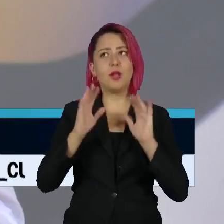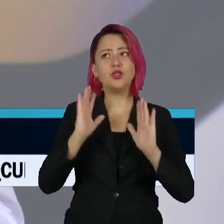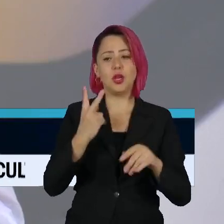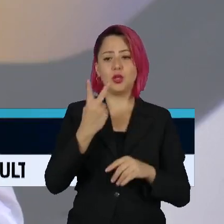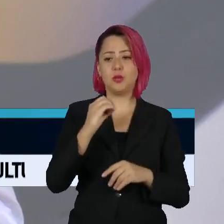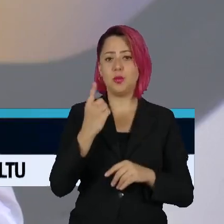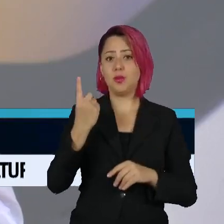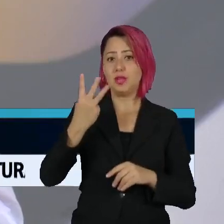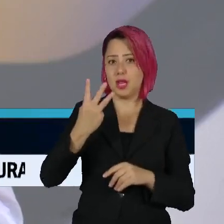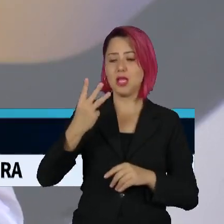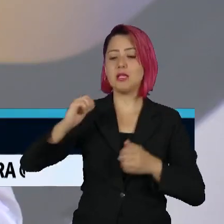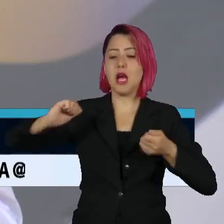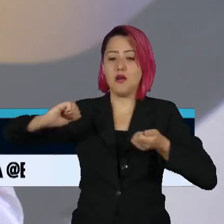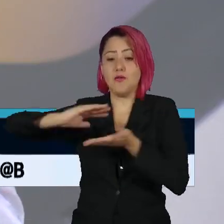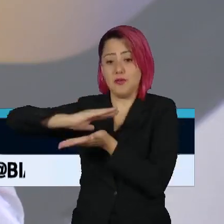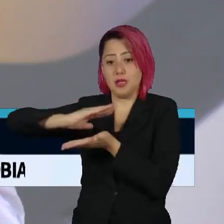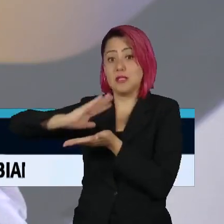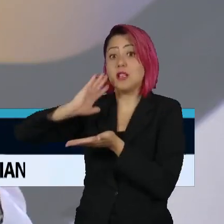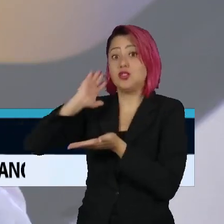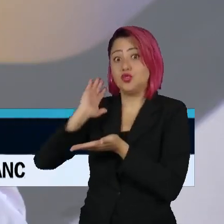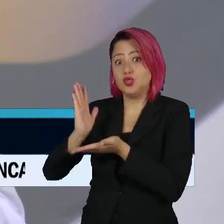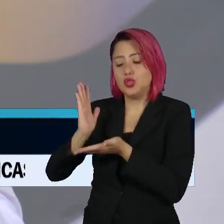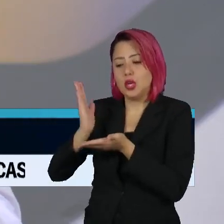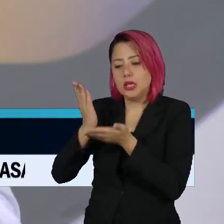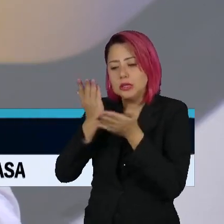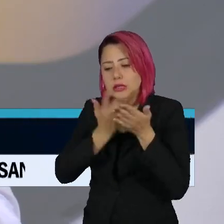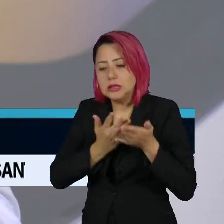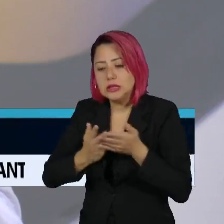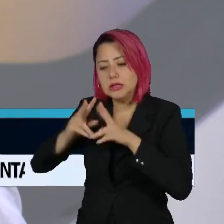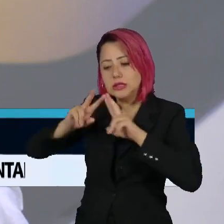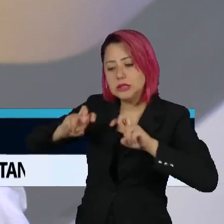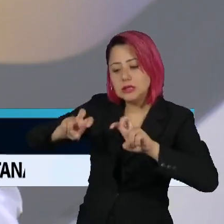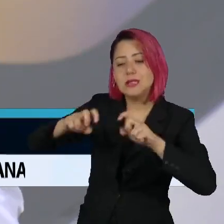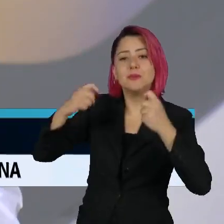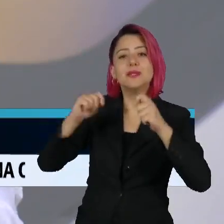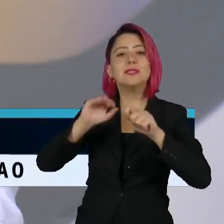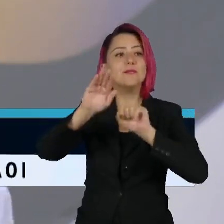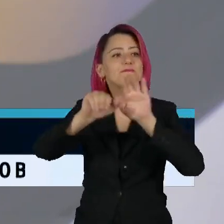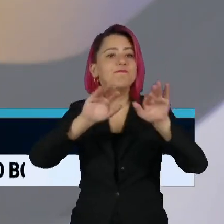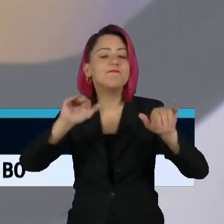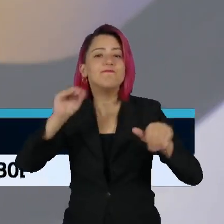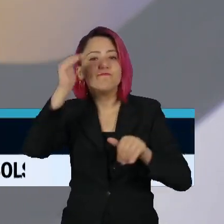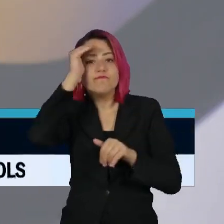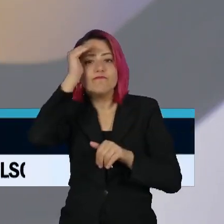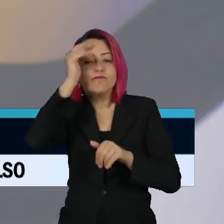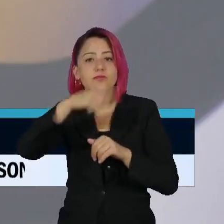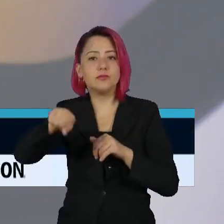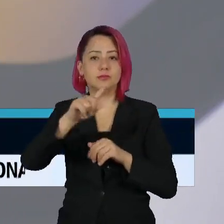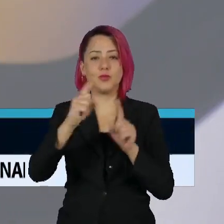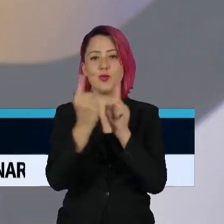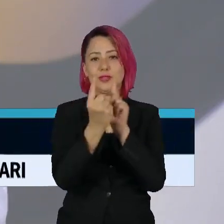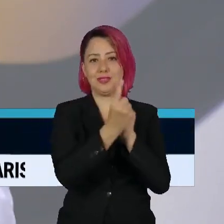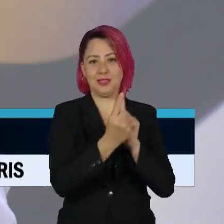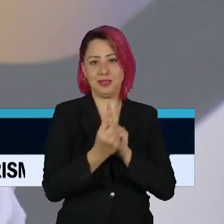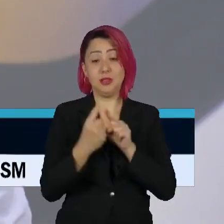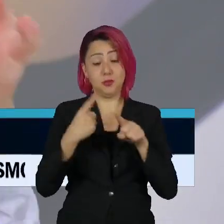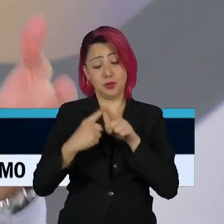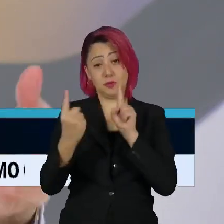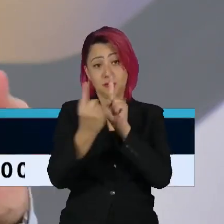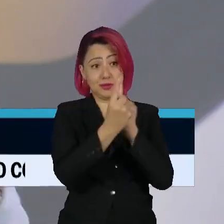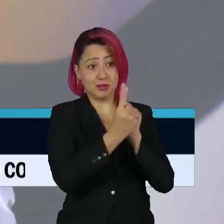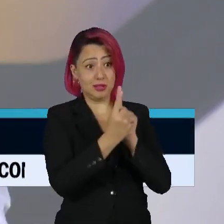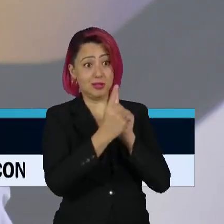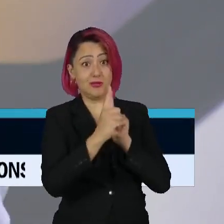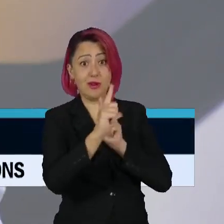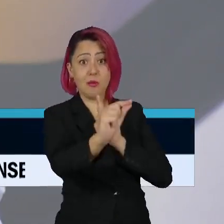a Anvisa tem colocado isso, nós temos que envolver os pacientes. Não adianta o paciente só sair reclamando. Tem que haver